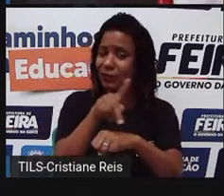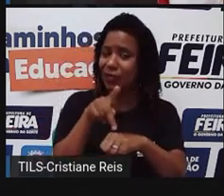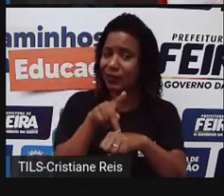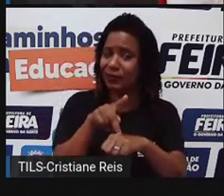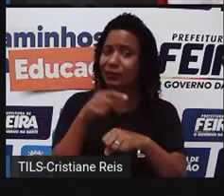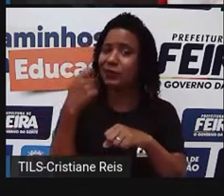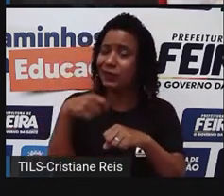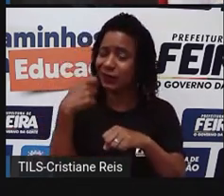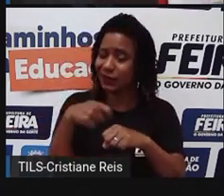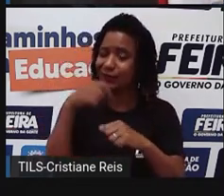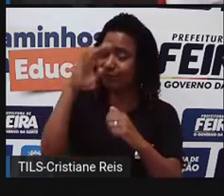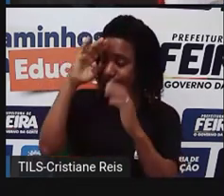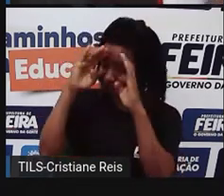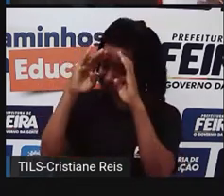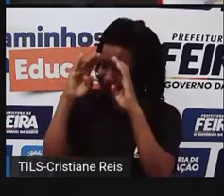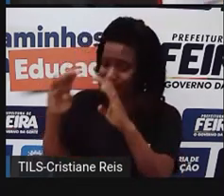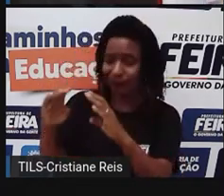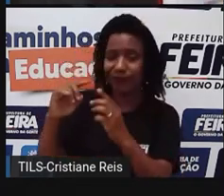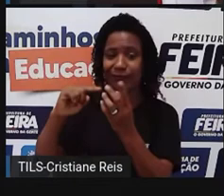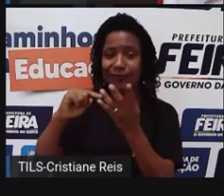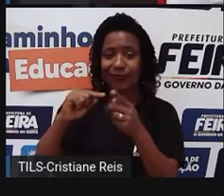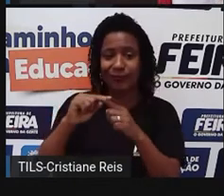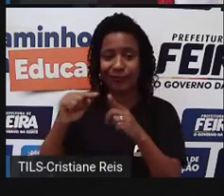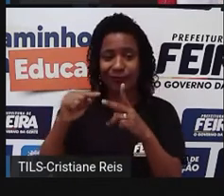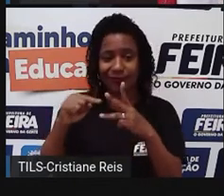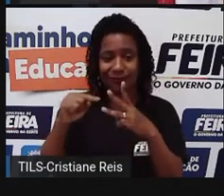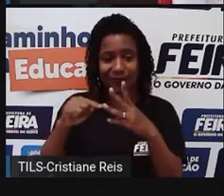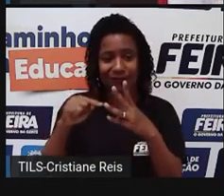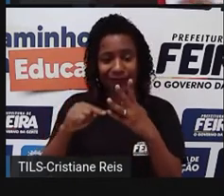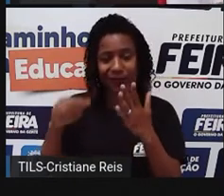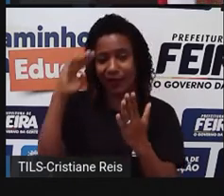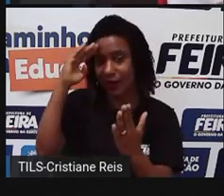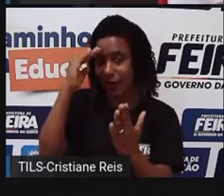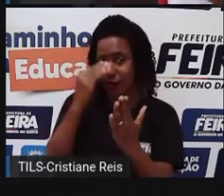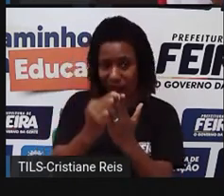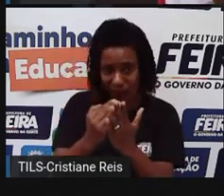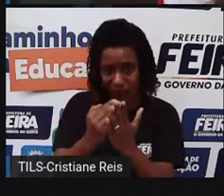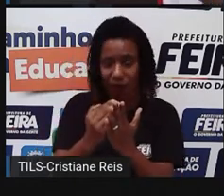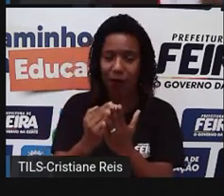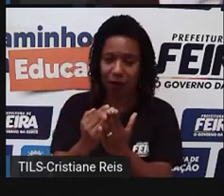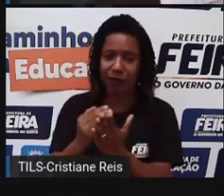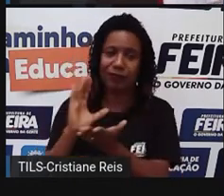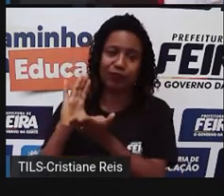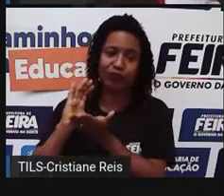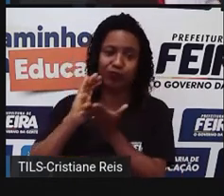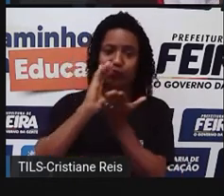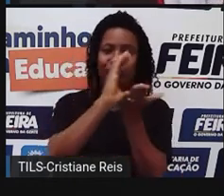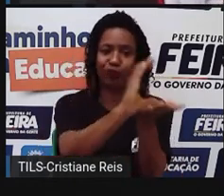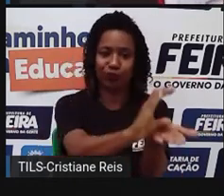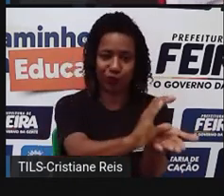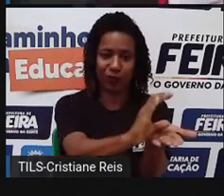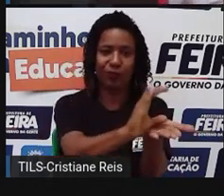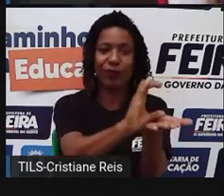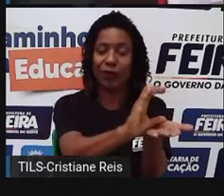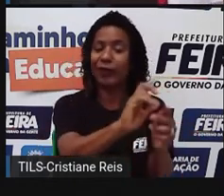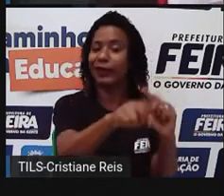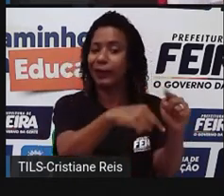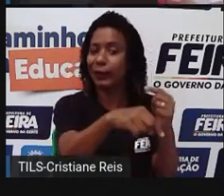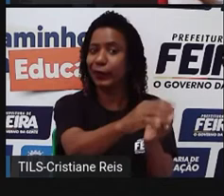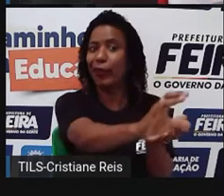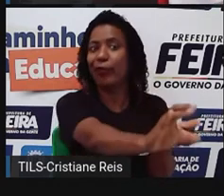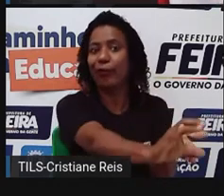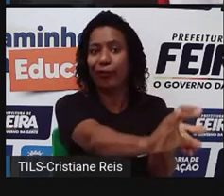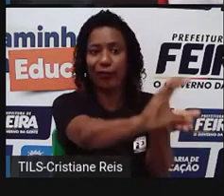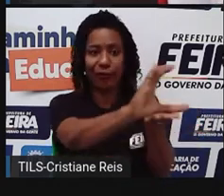algumas exigências. E essas exigências, né, às vezes custam até mais caro para botar elas em dia.